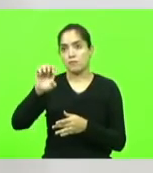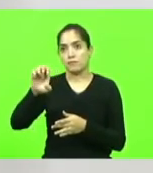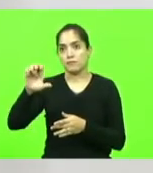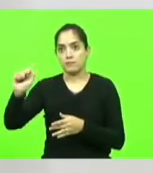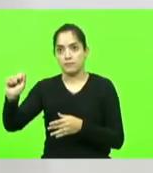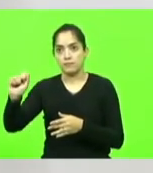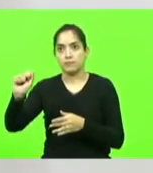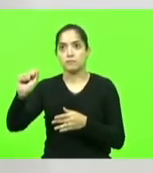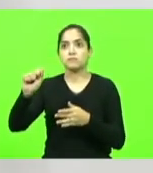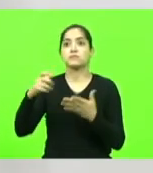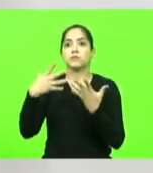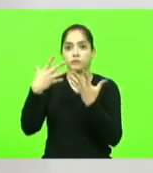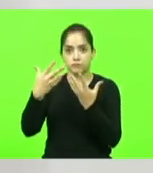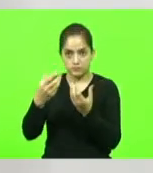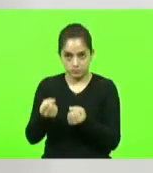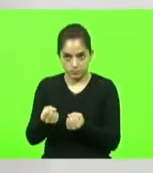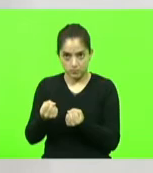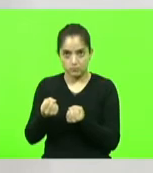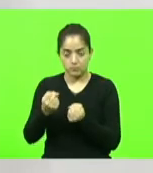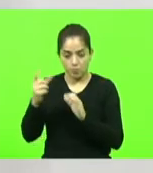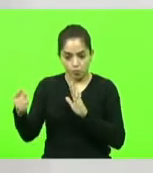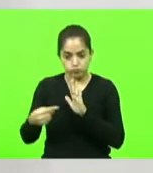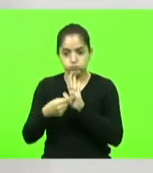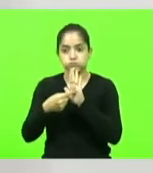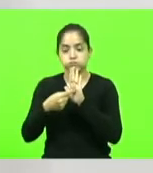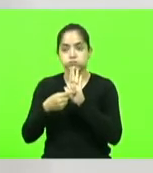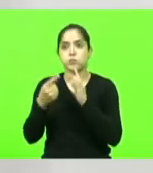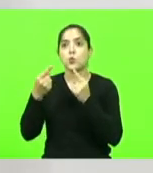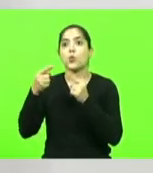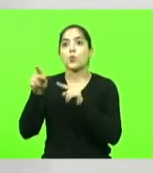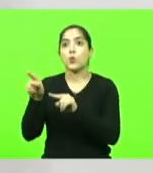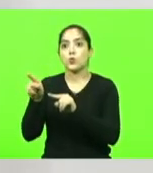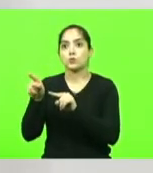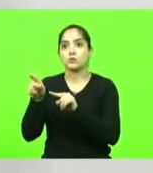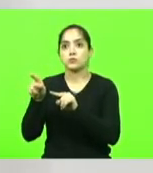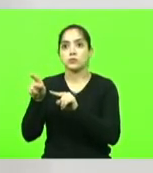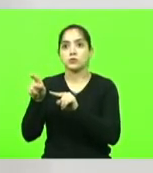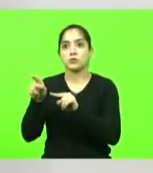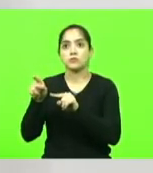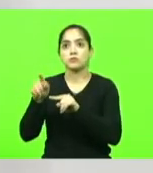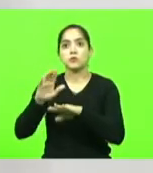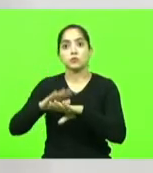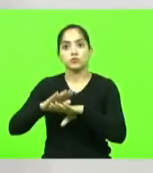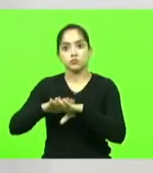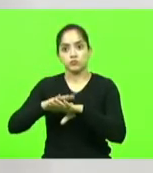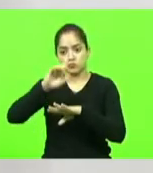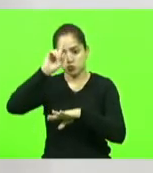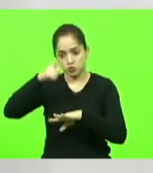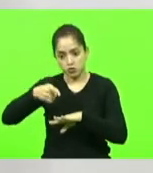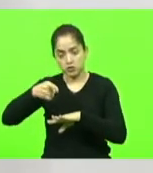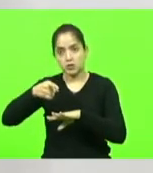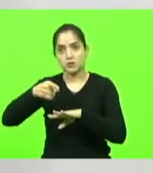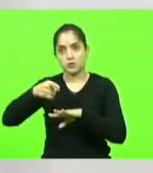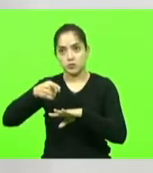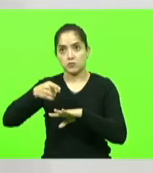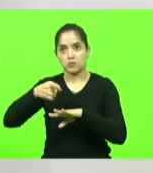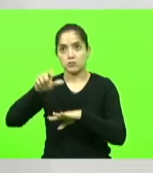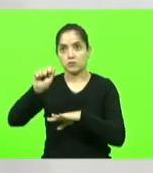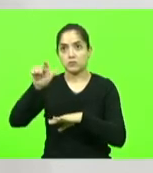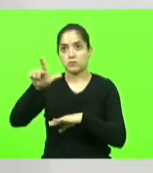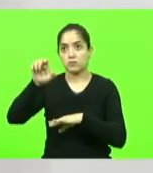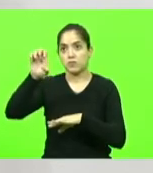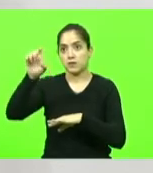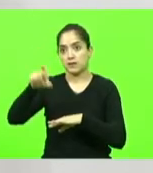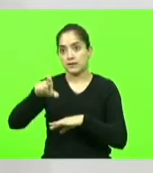foi acatado uma denúncia contra o ditador da toga senhor Alexandre de